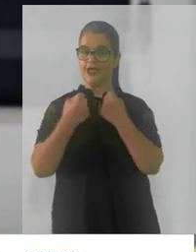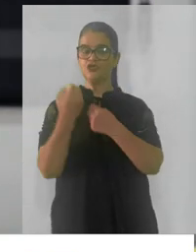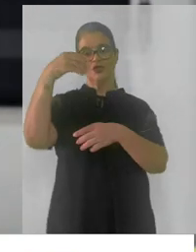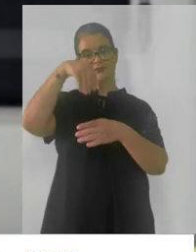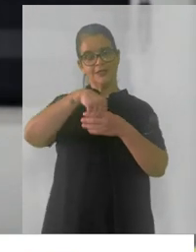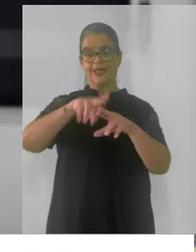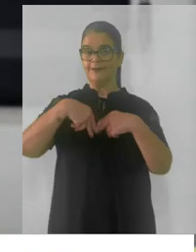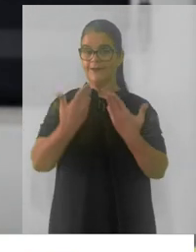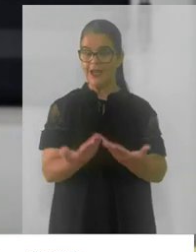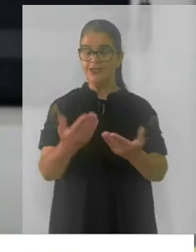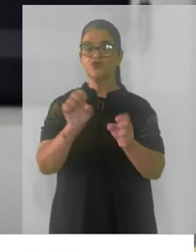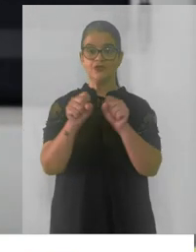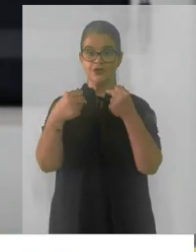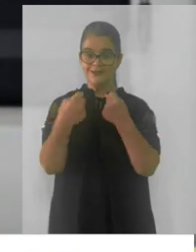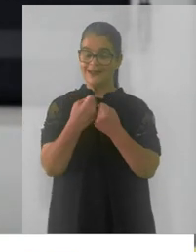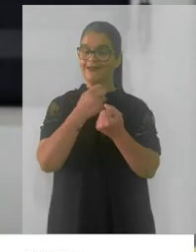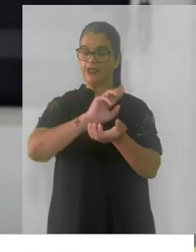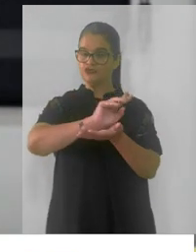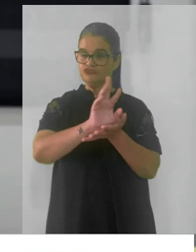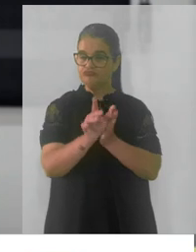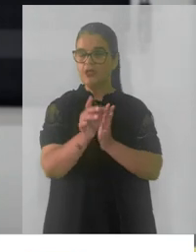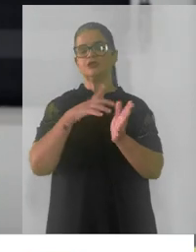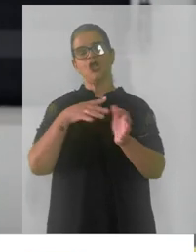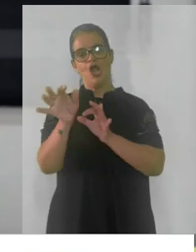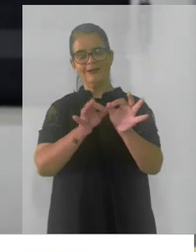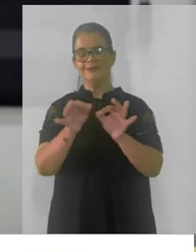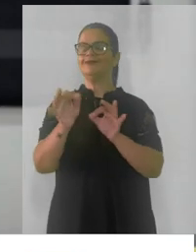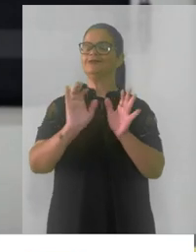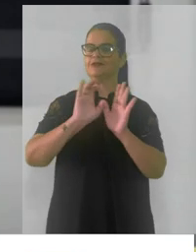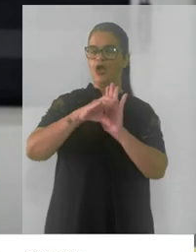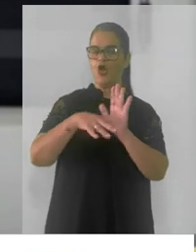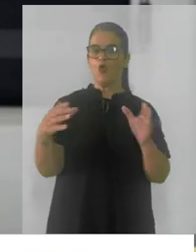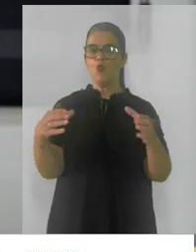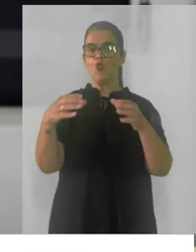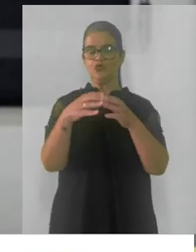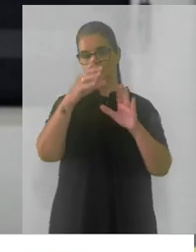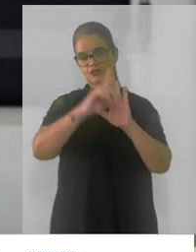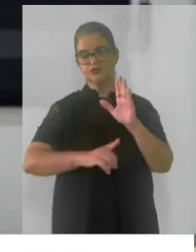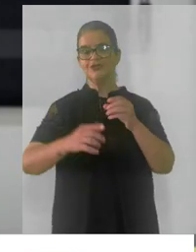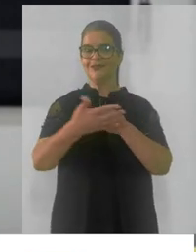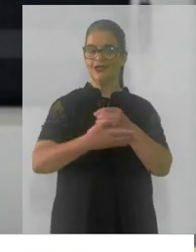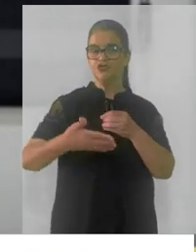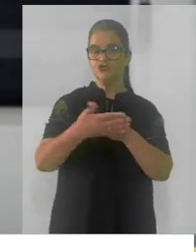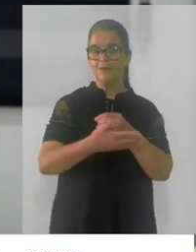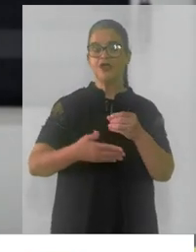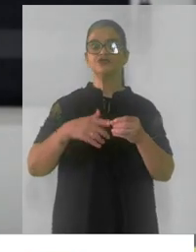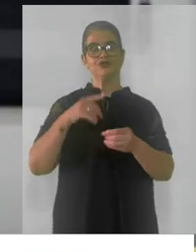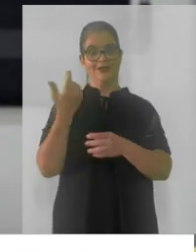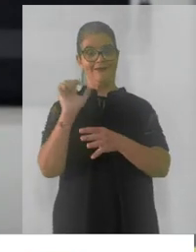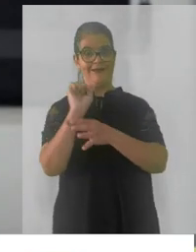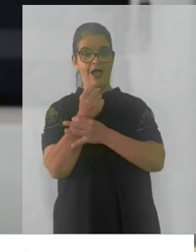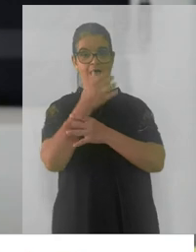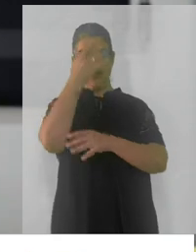Para isso, as sociedades, elas se organizam e definem um conjunto de direitos básicos que garantem ao